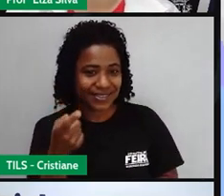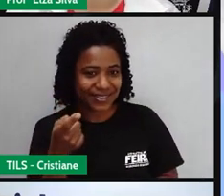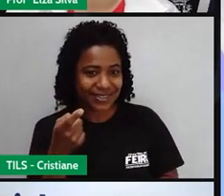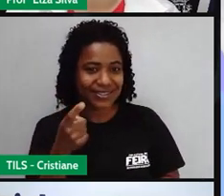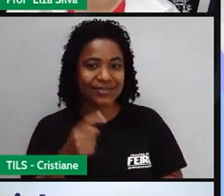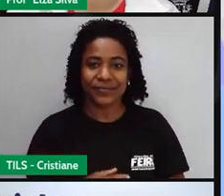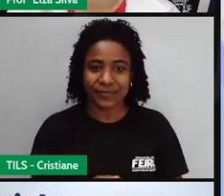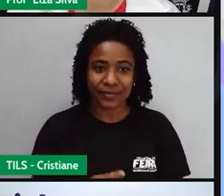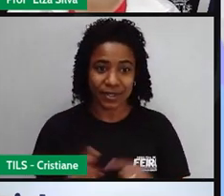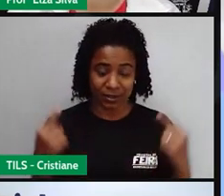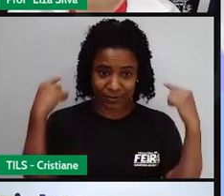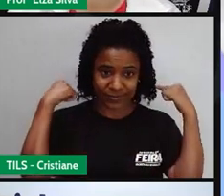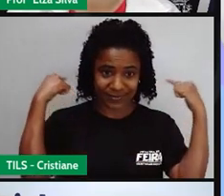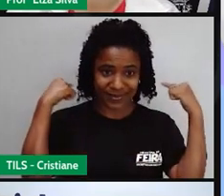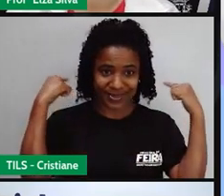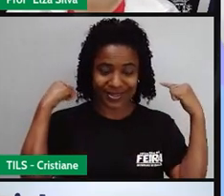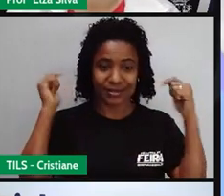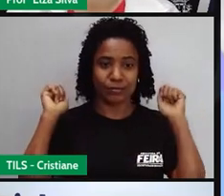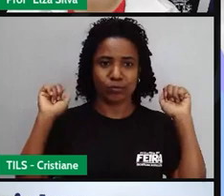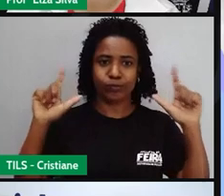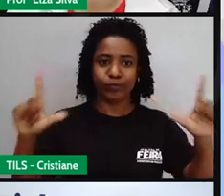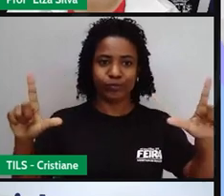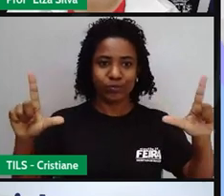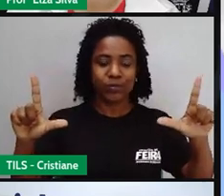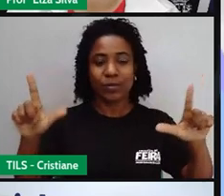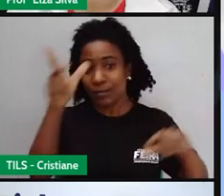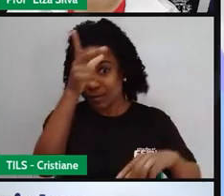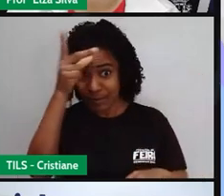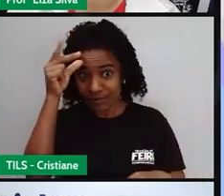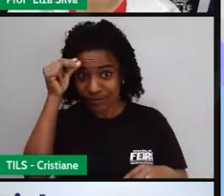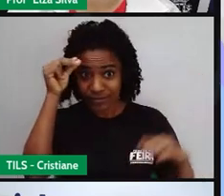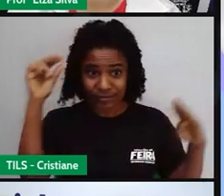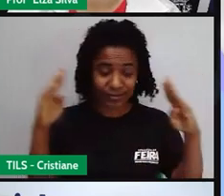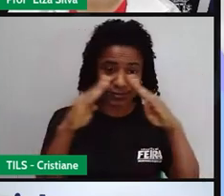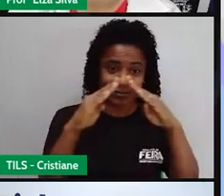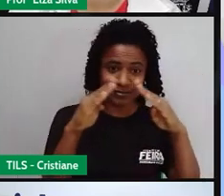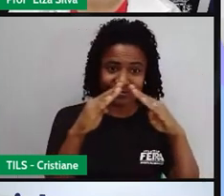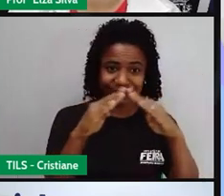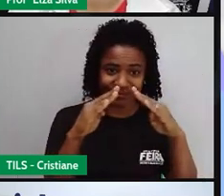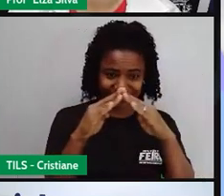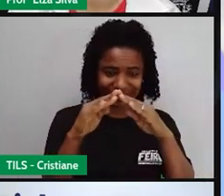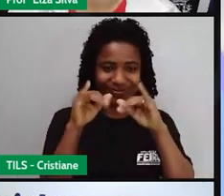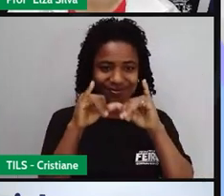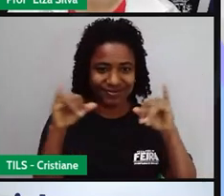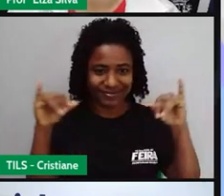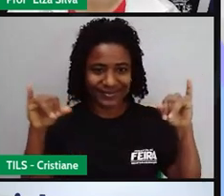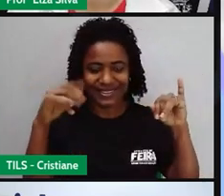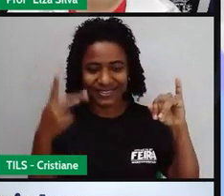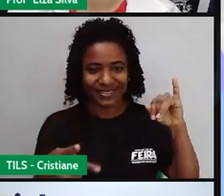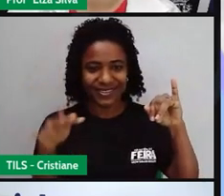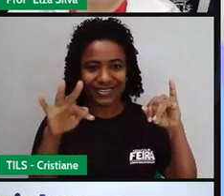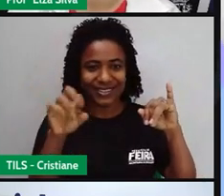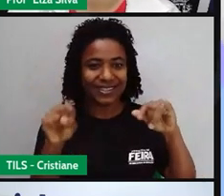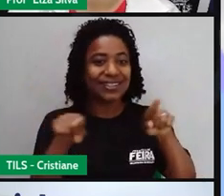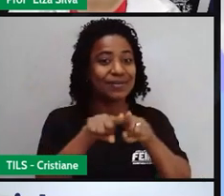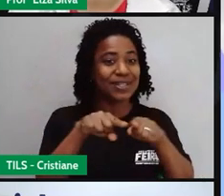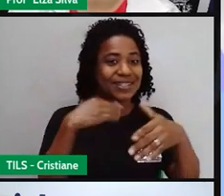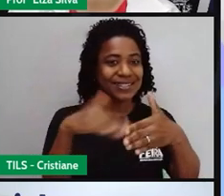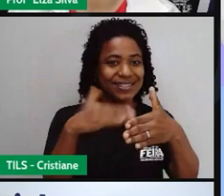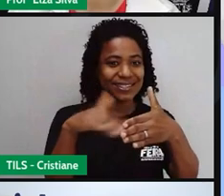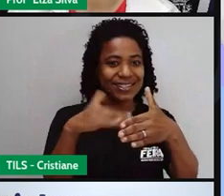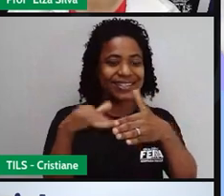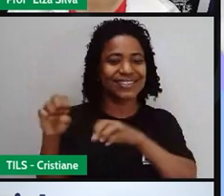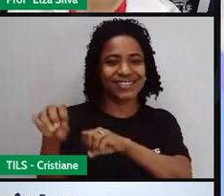logomarcas da Prefeitura Municipal de Feira de Santana e da Secretaria de Educação. E o nosso